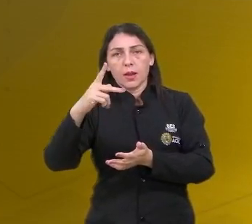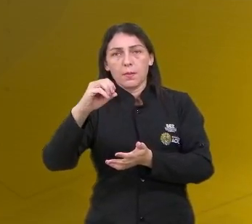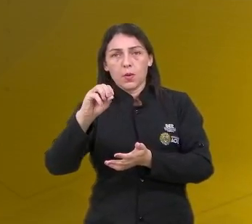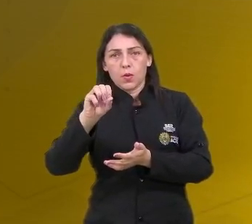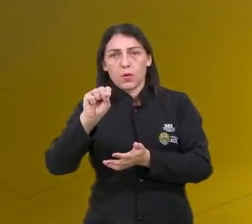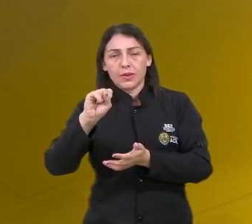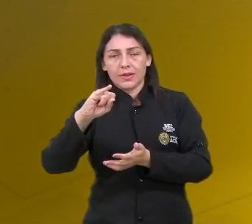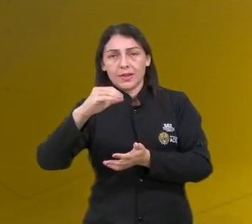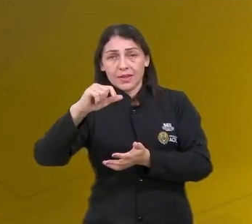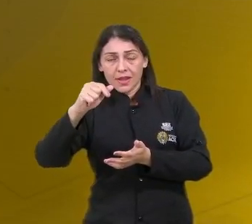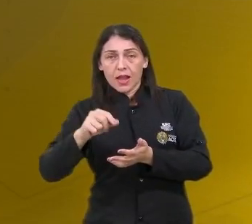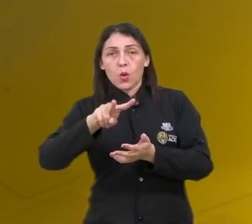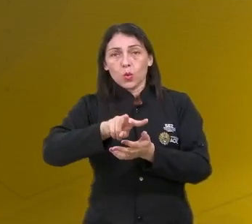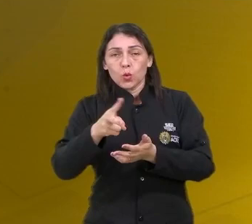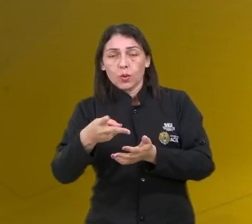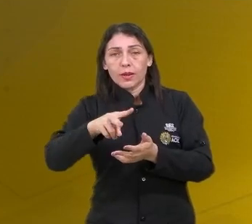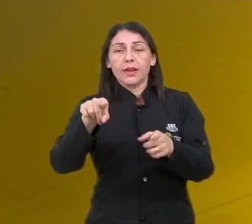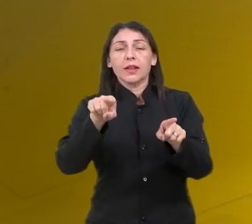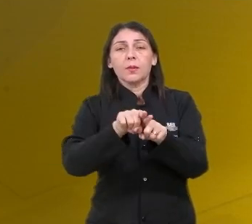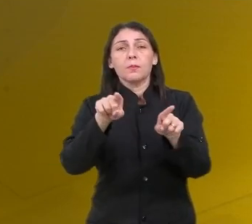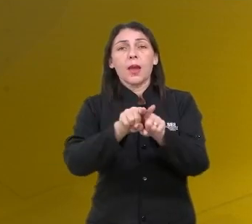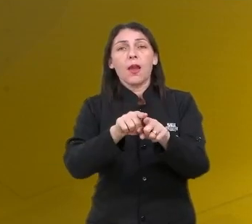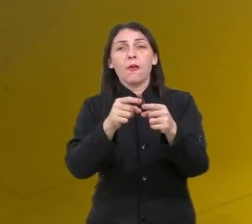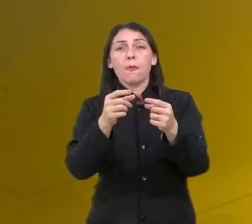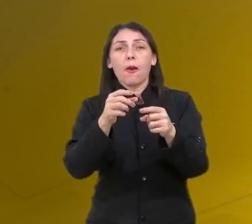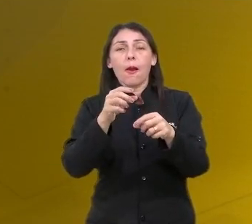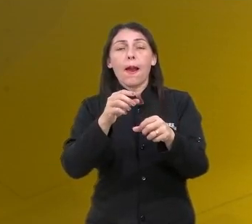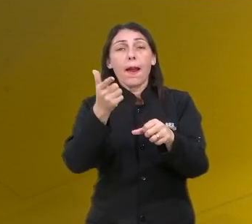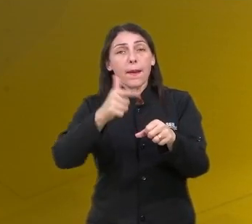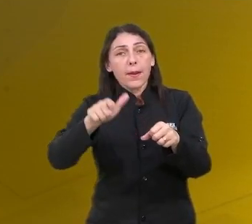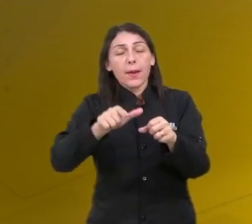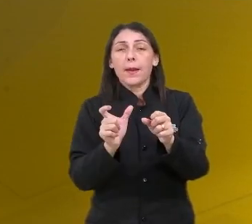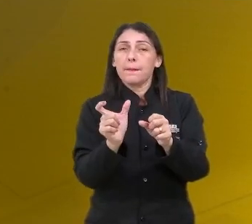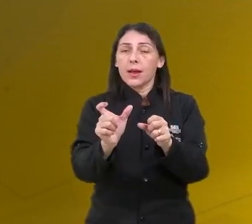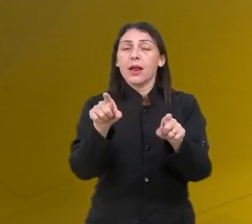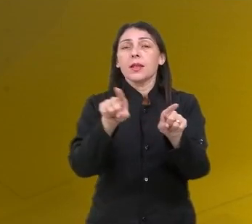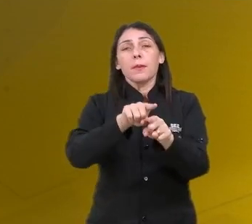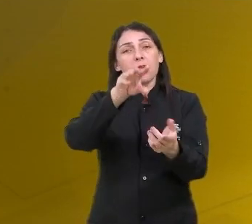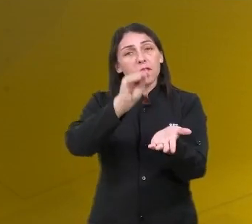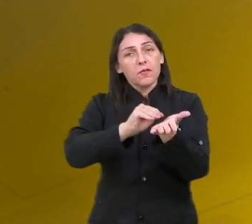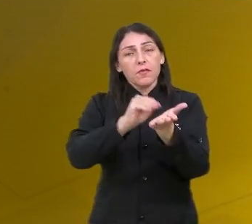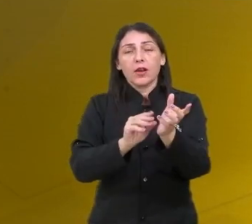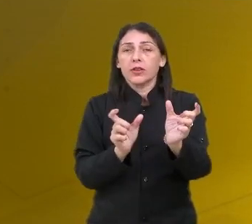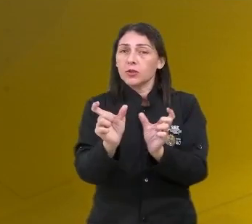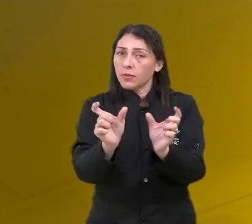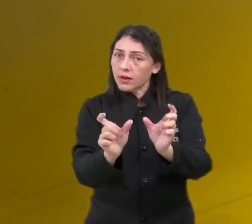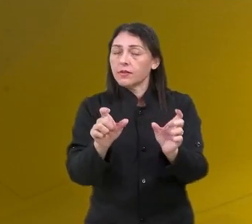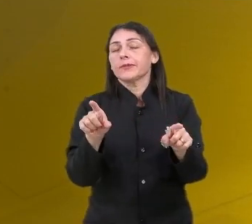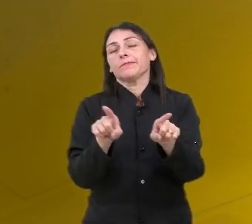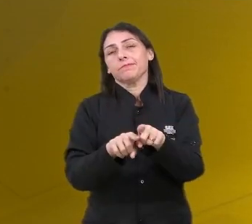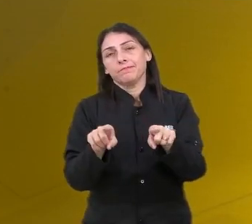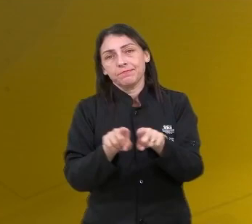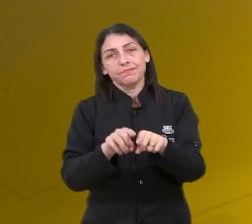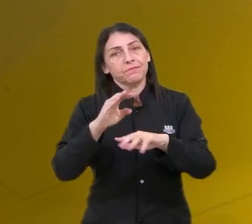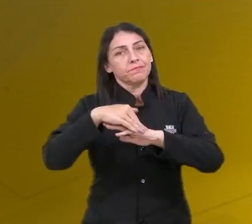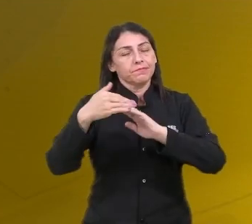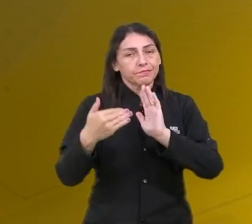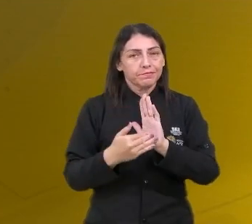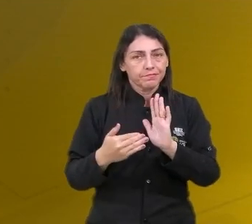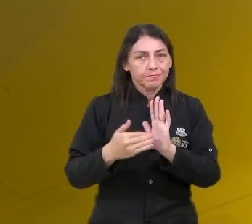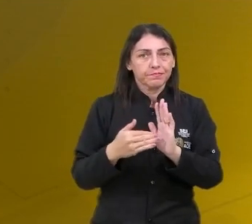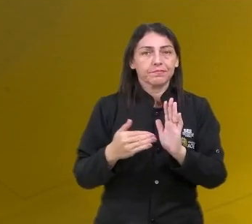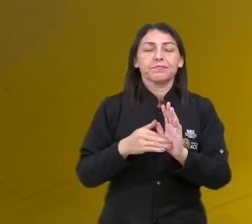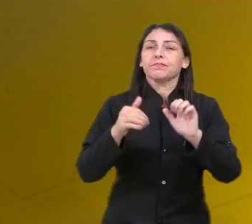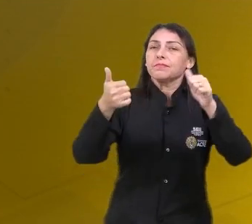duplicação, falha de excesso de palavras. Então, todas... e ausência também. Então, tudo isso